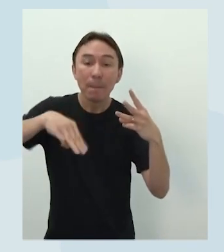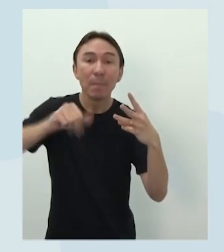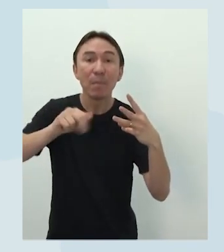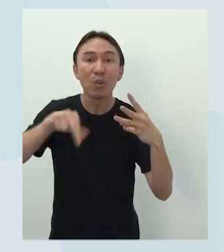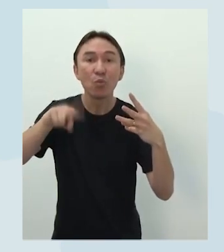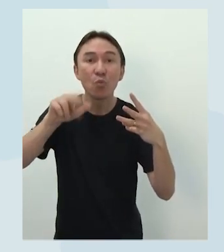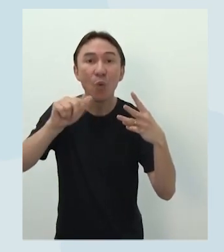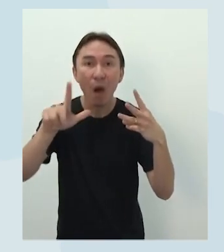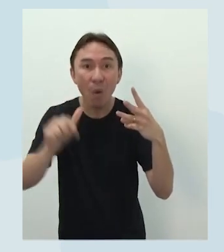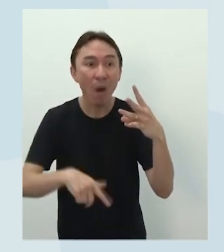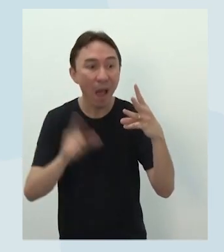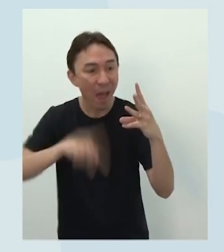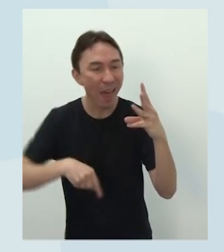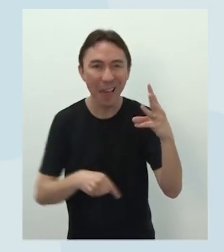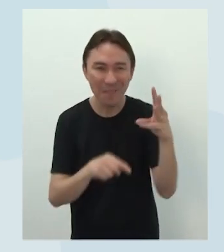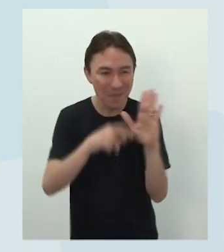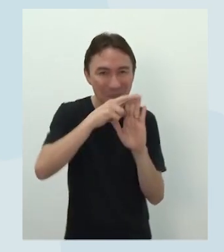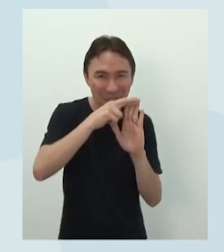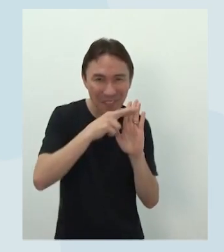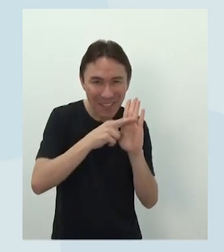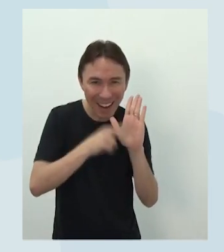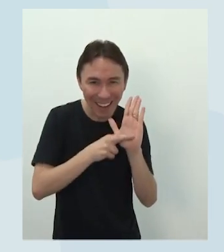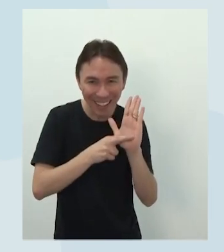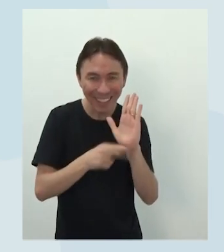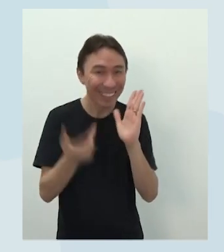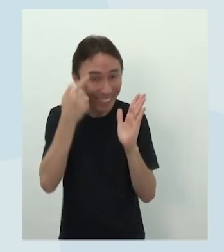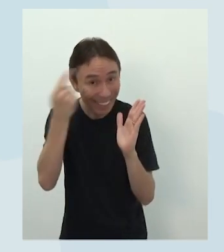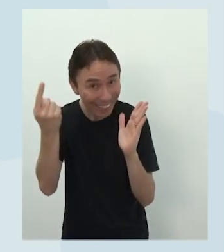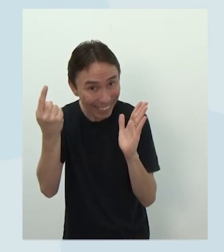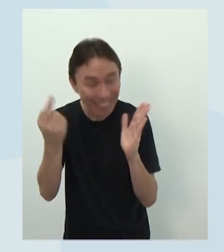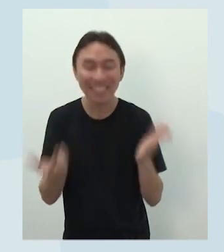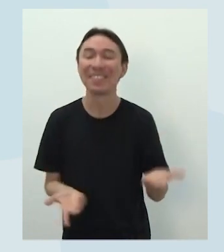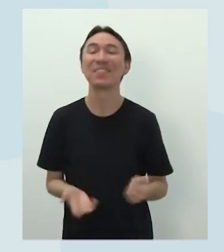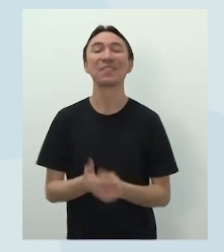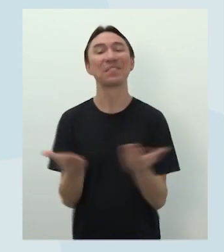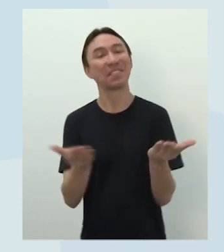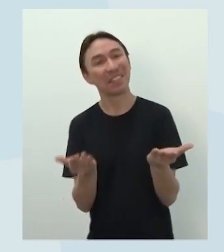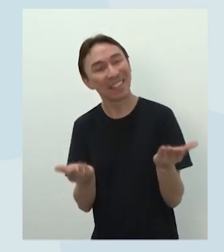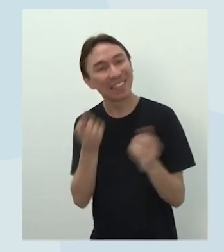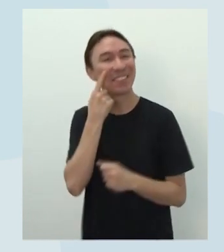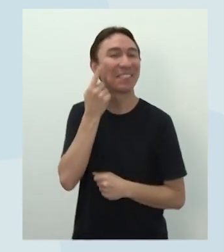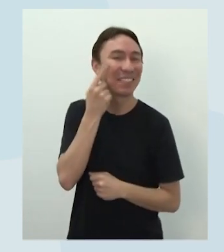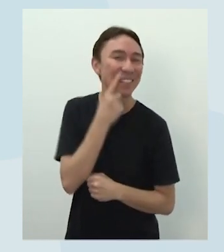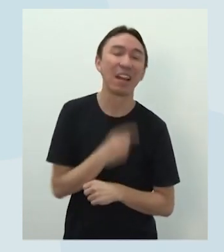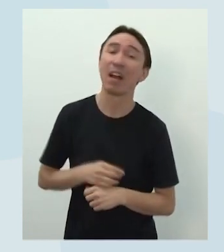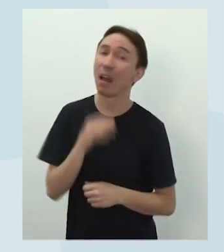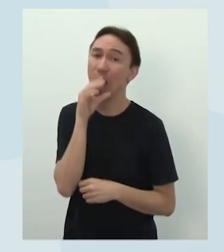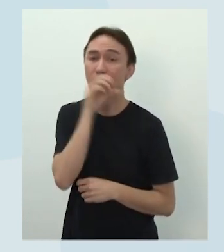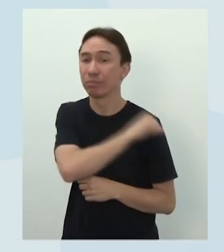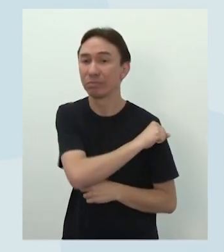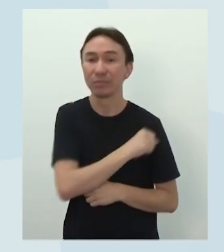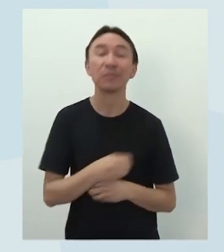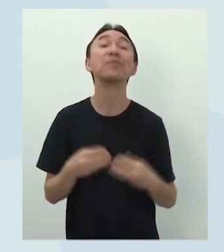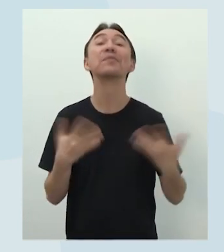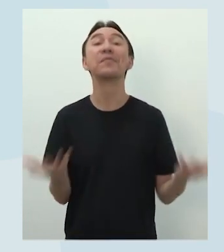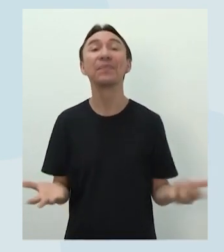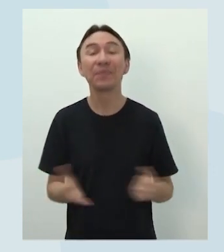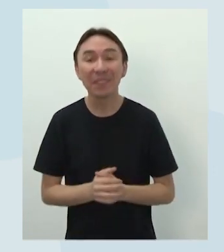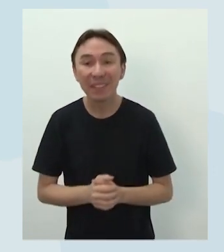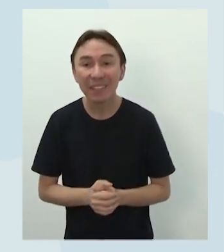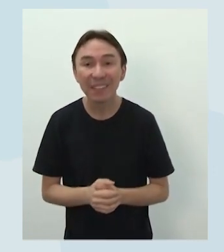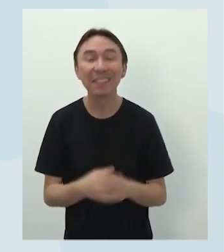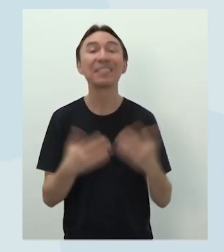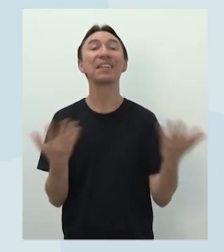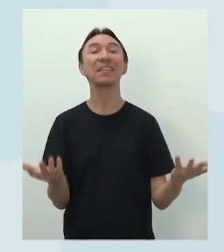aqui. Já tem respostas aqui. Peraí que está chegando Está chegando, né? Atrasado. E aí, agora, gente? Agora é a